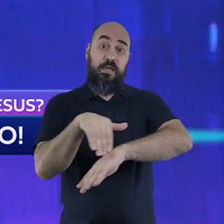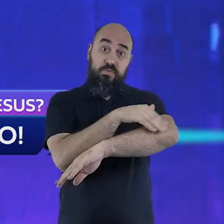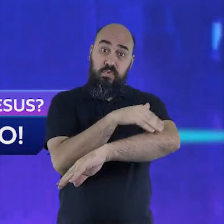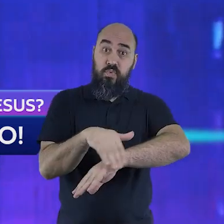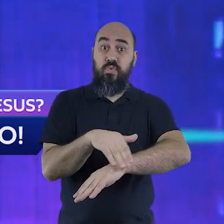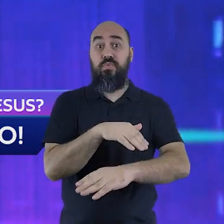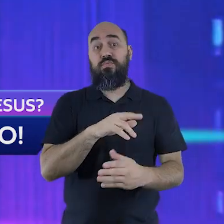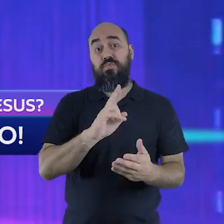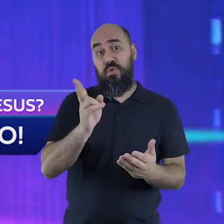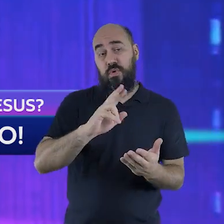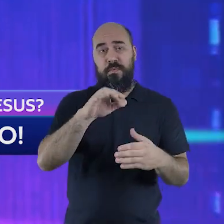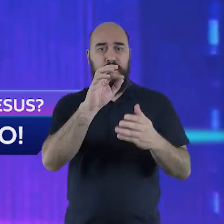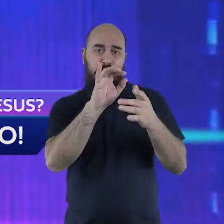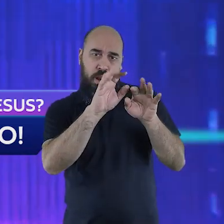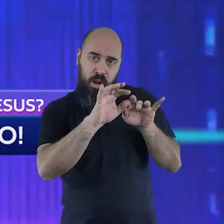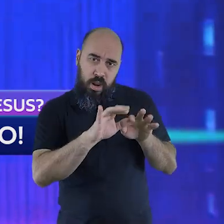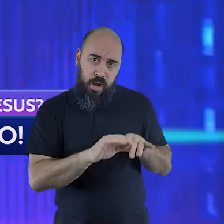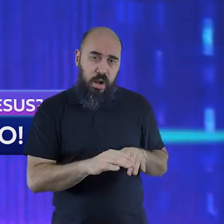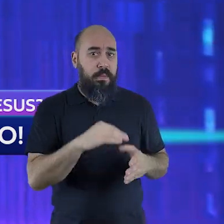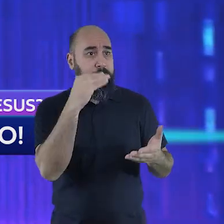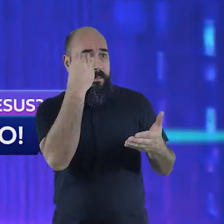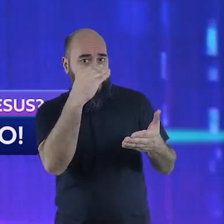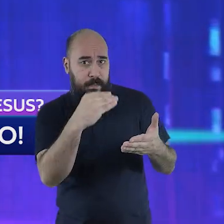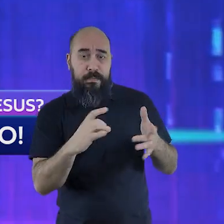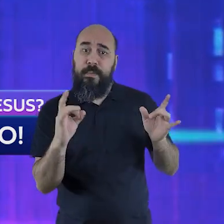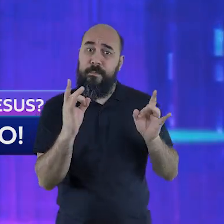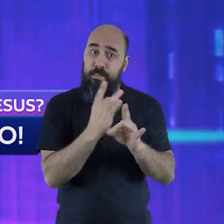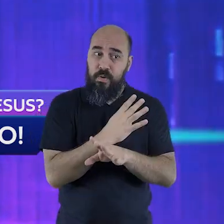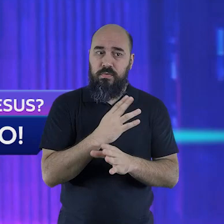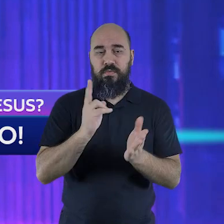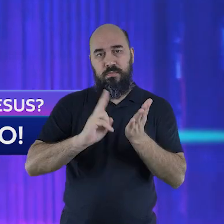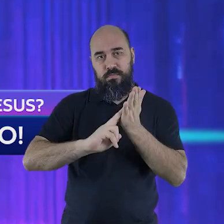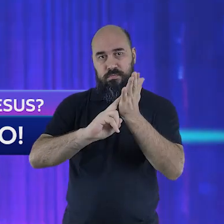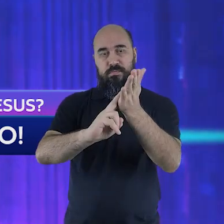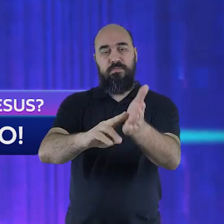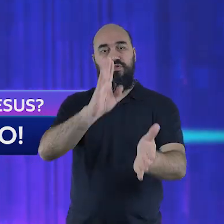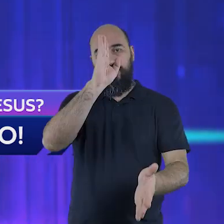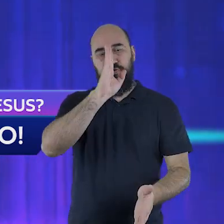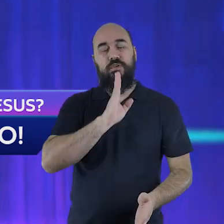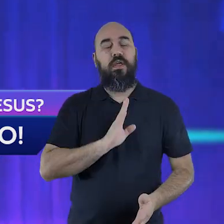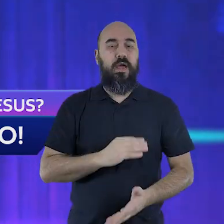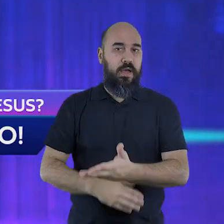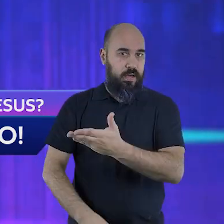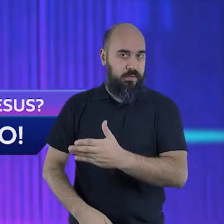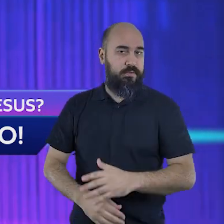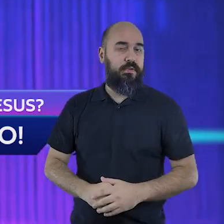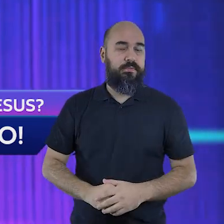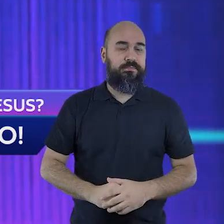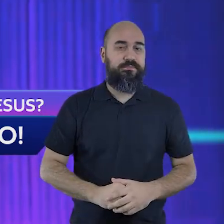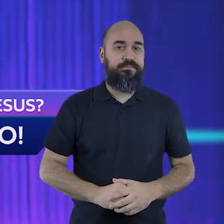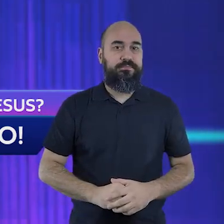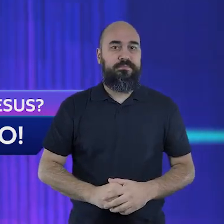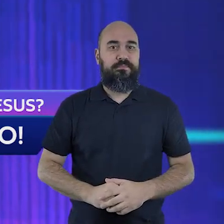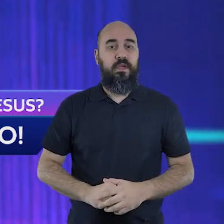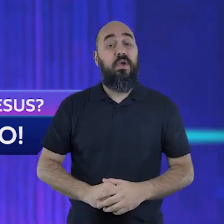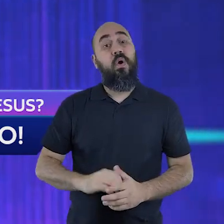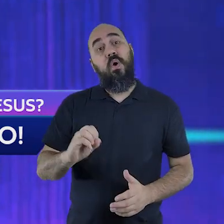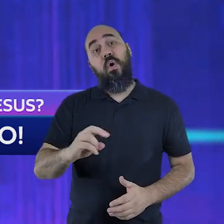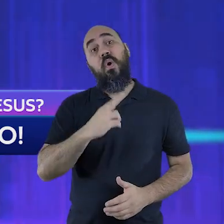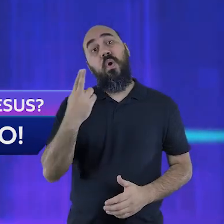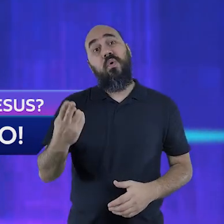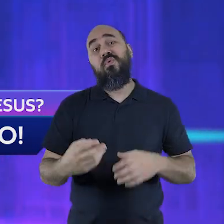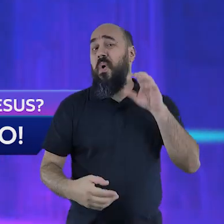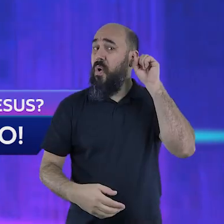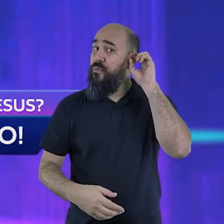e logo depois você então vai ser aluno da escola bíblica e nós vamos te enviar gratuitamente essa revista. Ou você pode ligar para nós